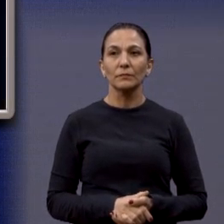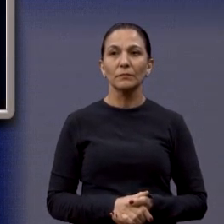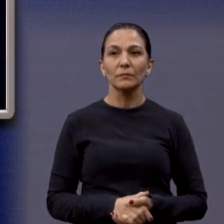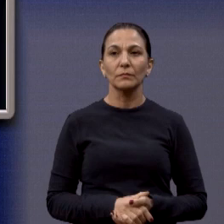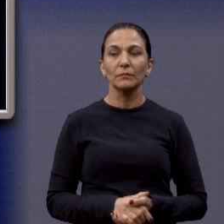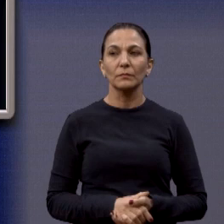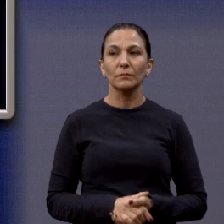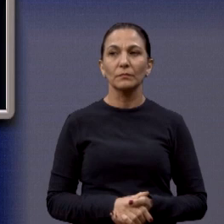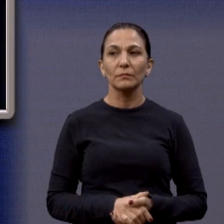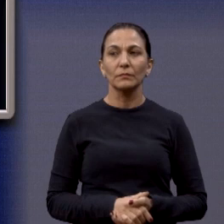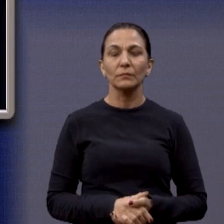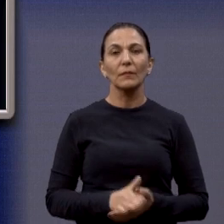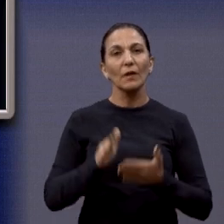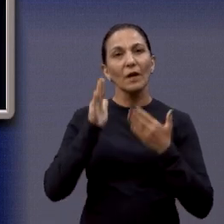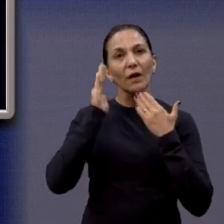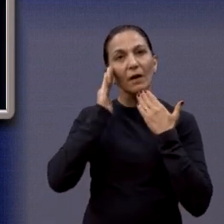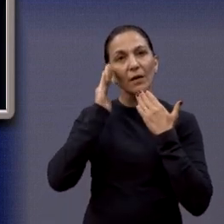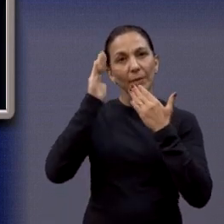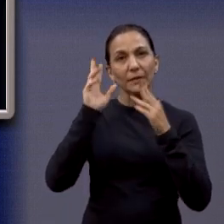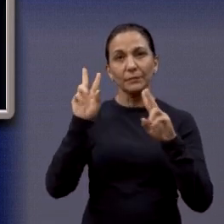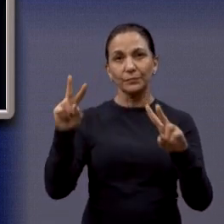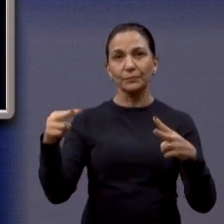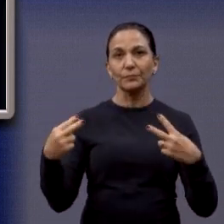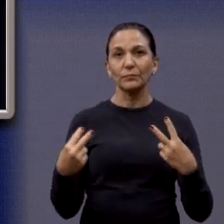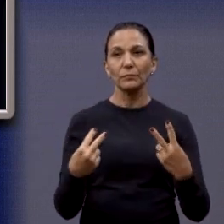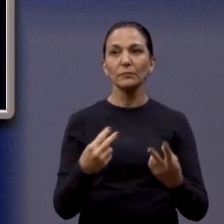É isso. Então, agradeço a todas e todos.